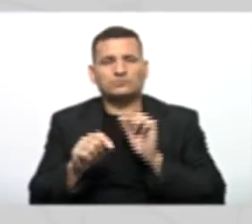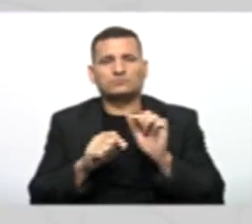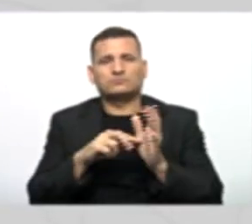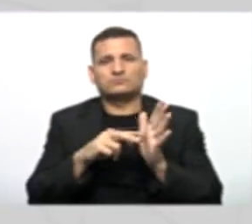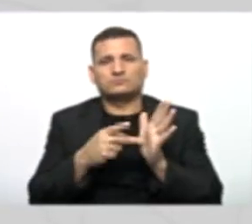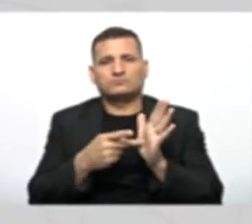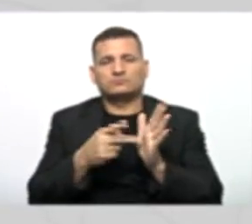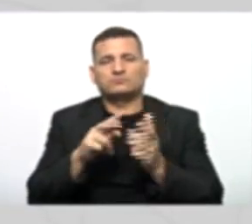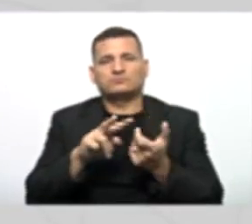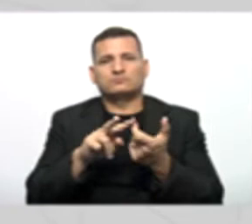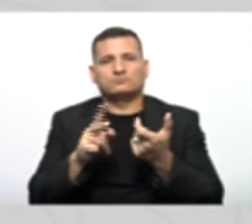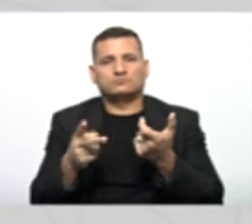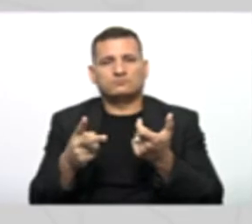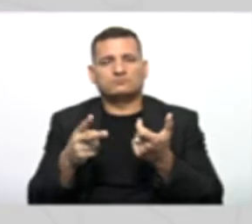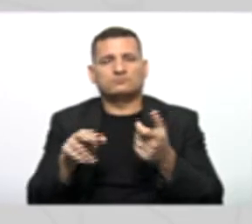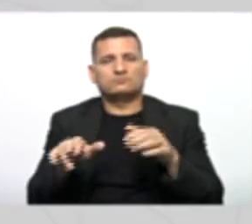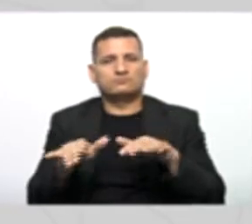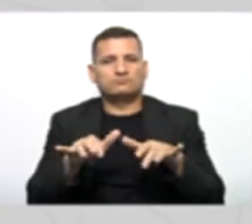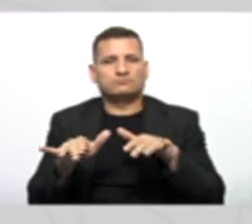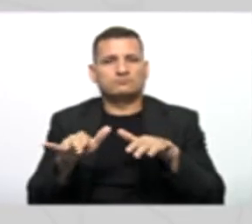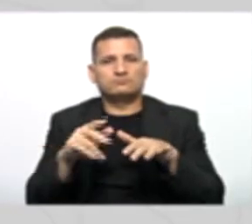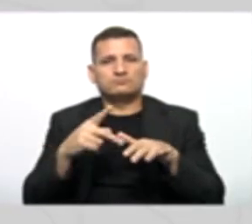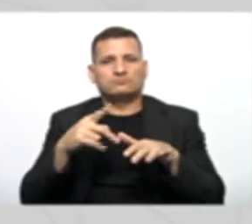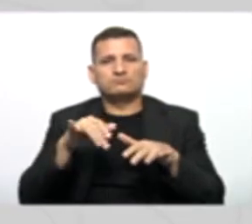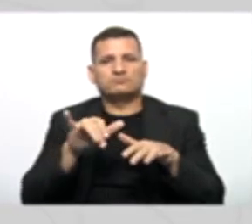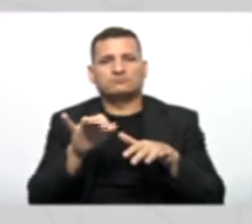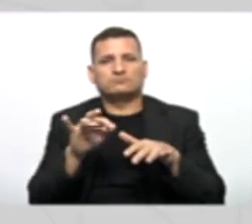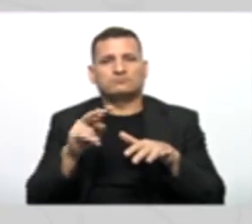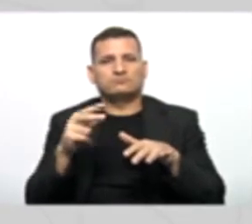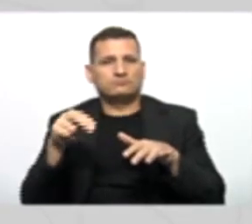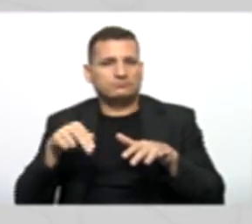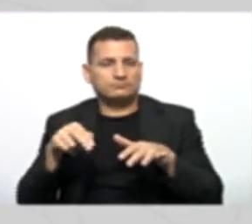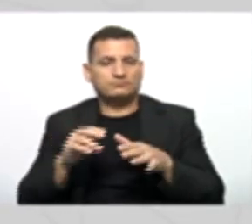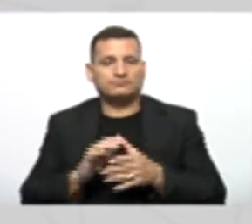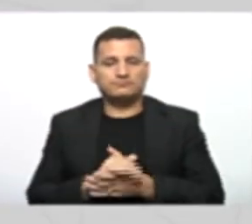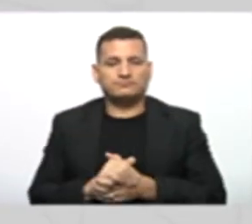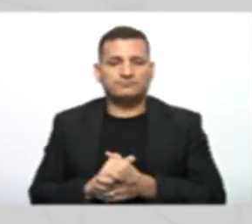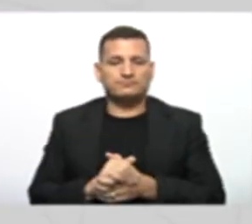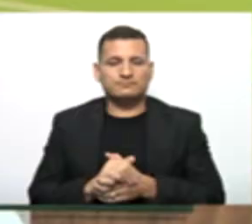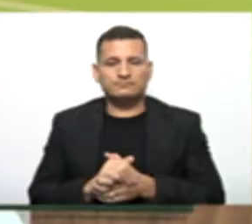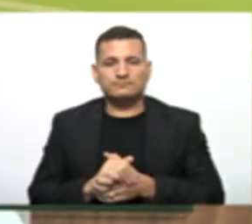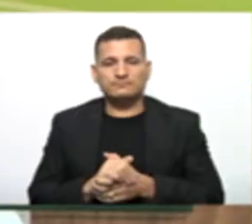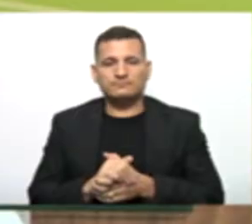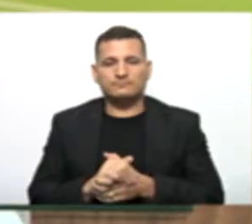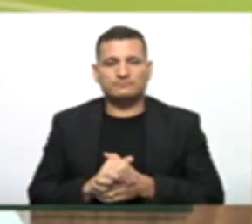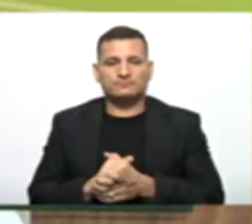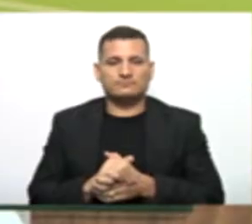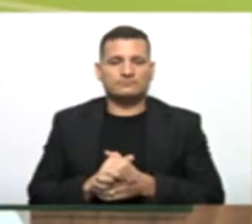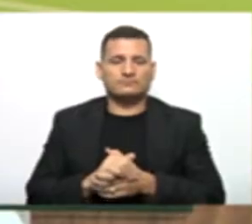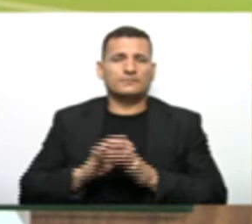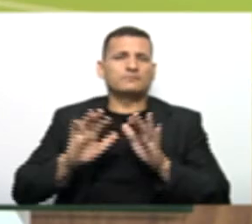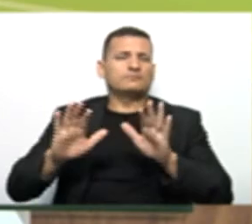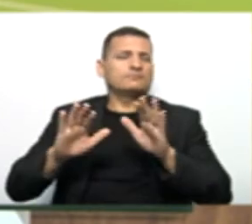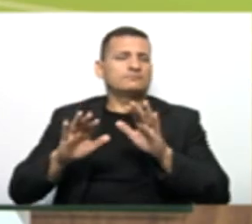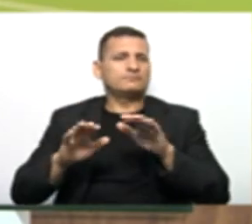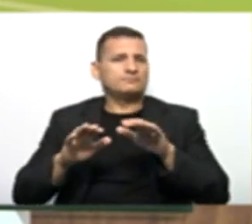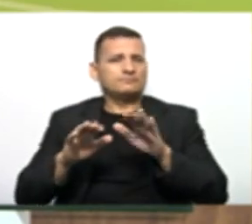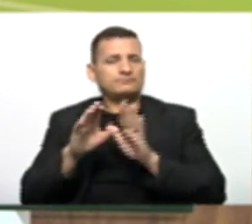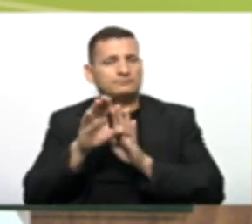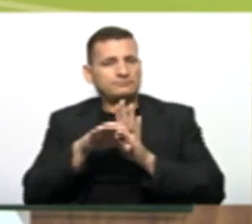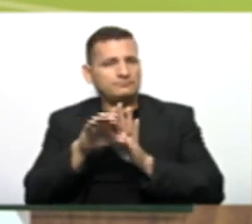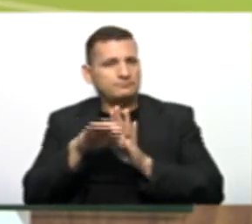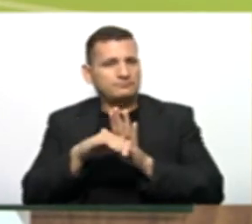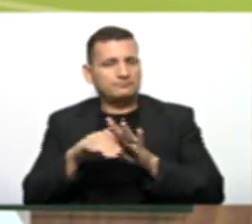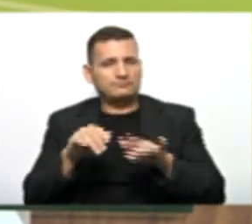herança na linguagem de programação pai. Pois não, professor? Professor, só que nesse conceito nosso da programação orientada a objetos,